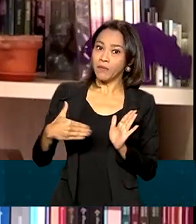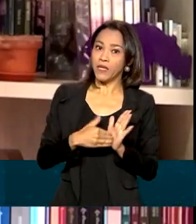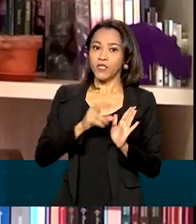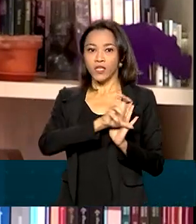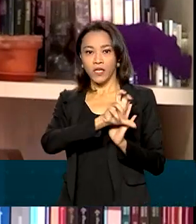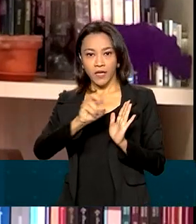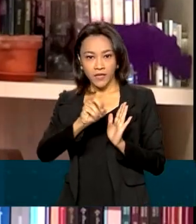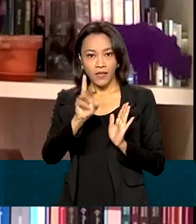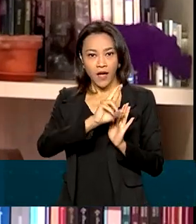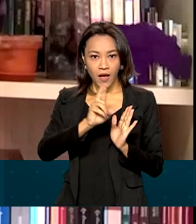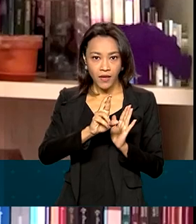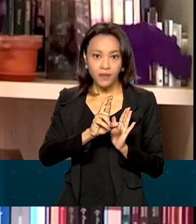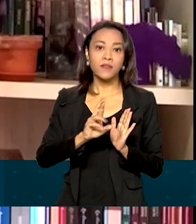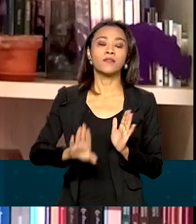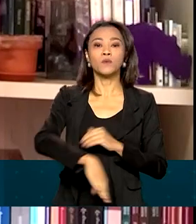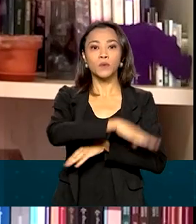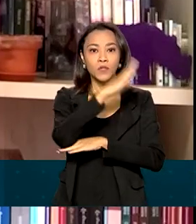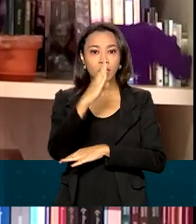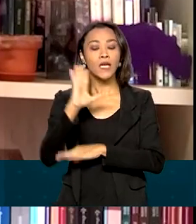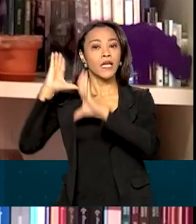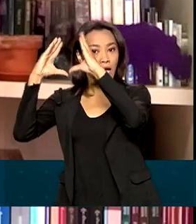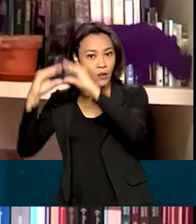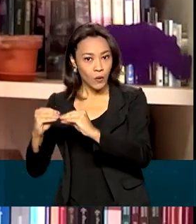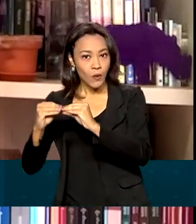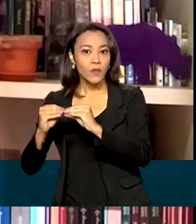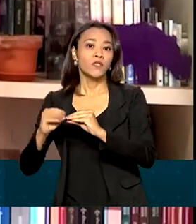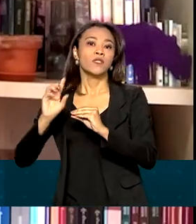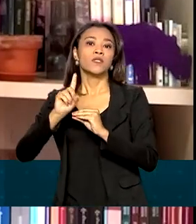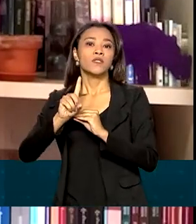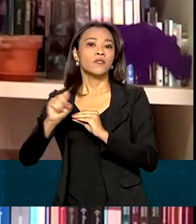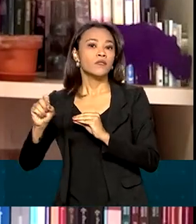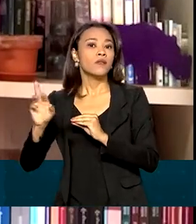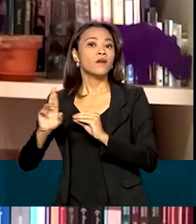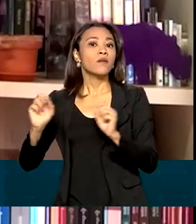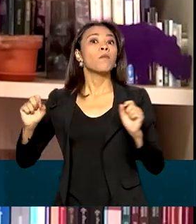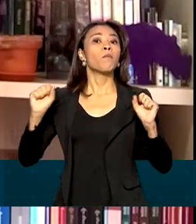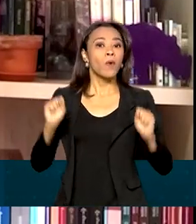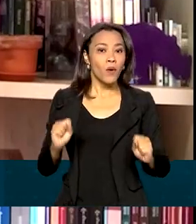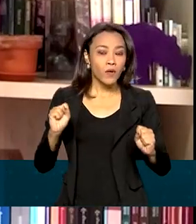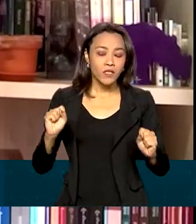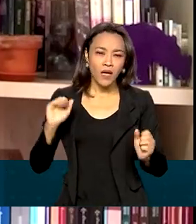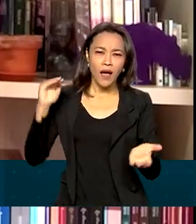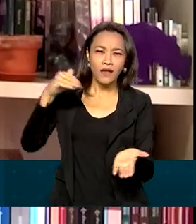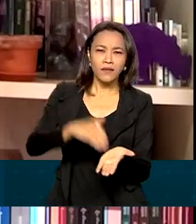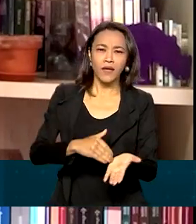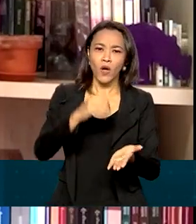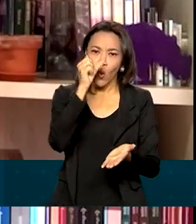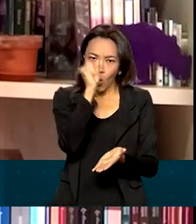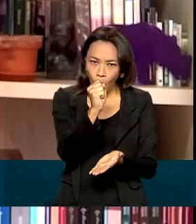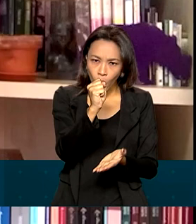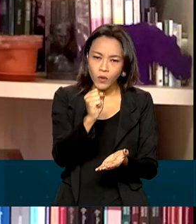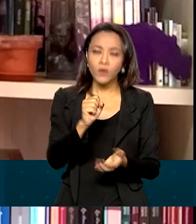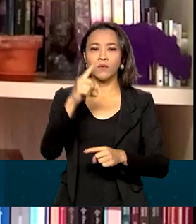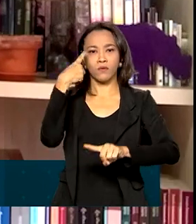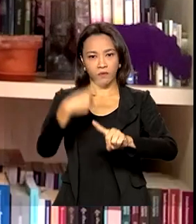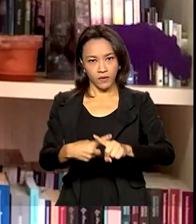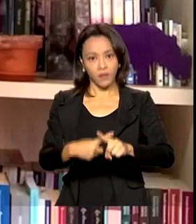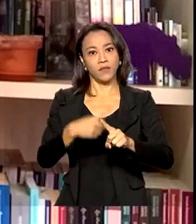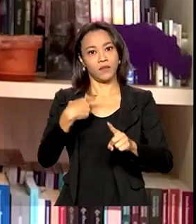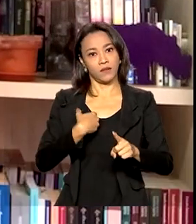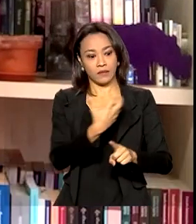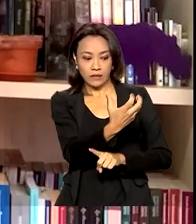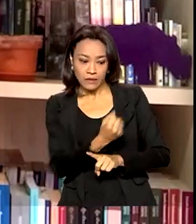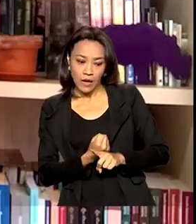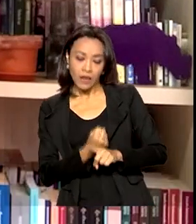o dia e de R 100 durante a noite. O cliente poderá fazer até oito transações de PIC-SAQ ou